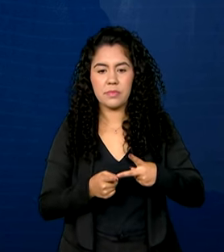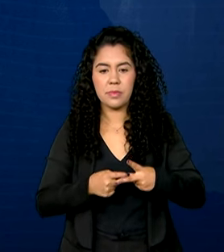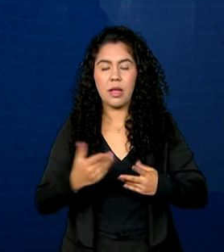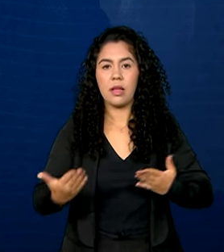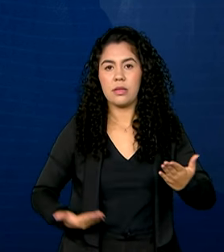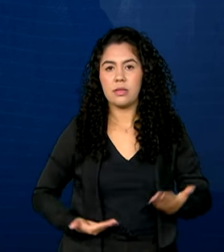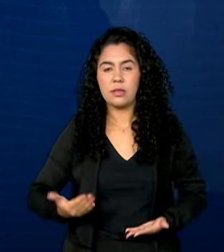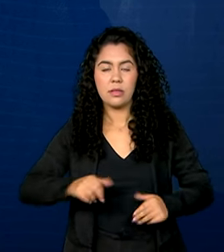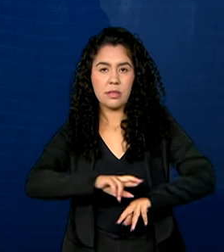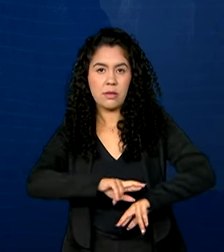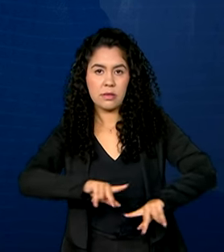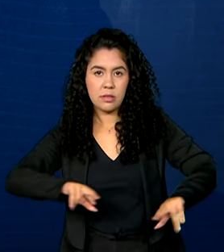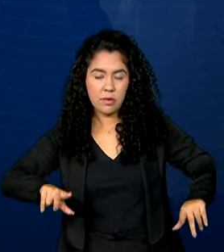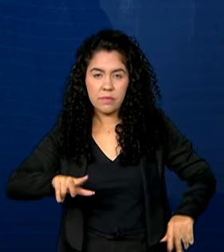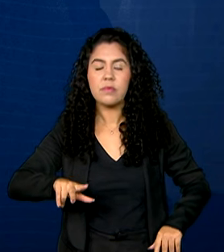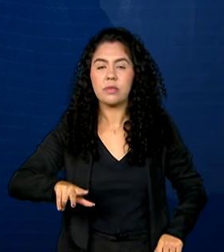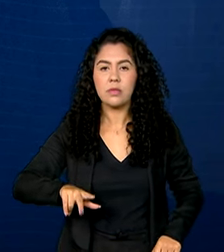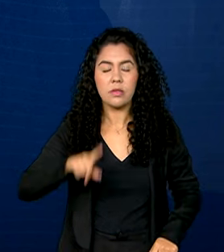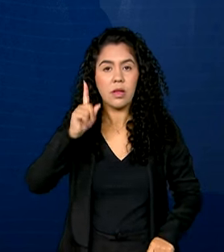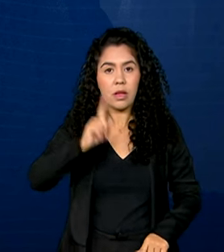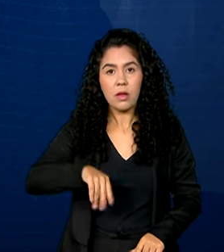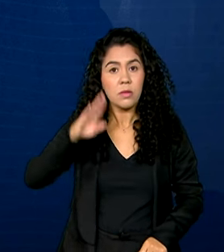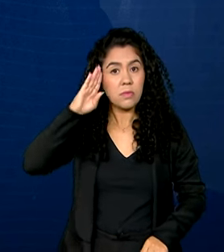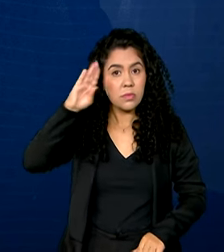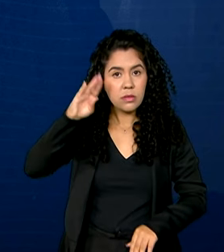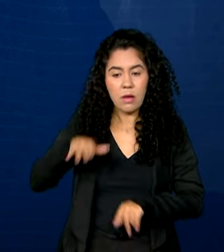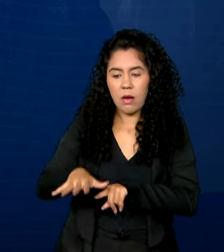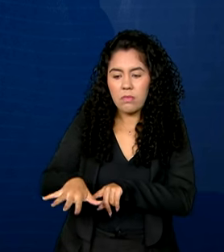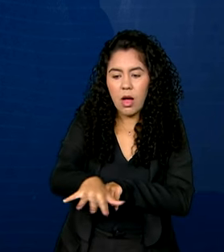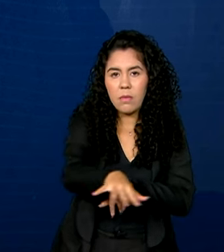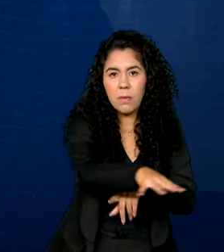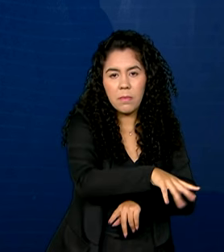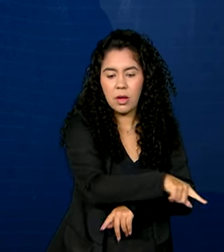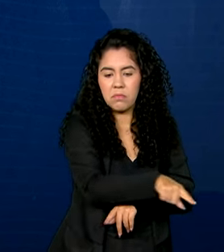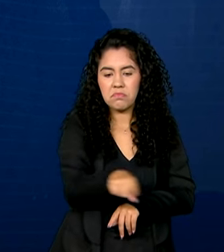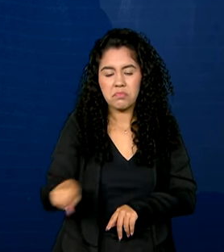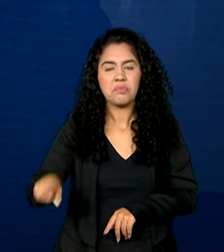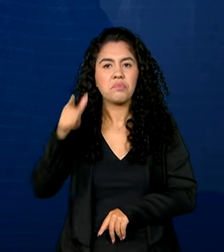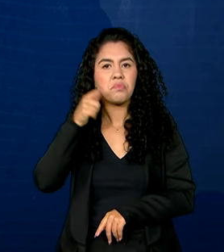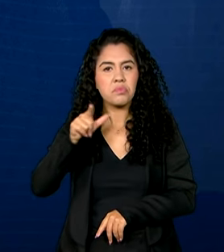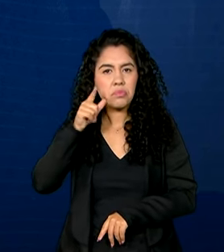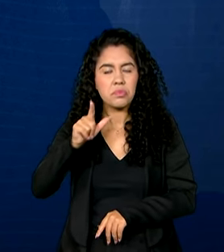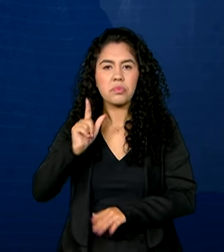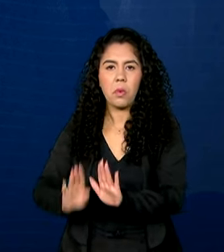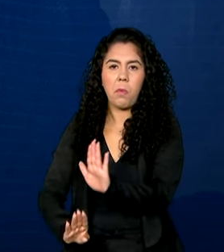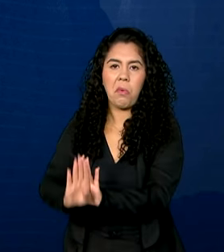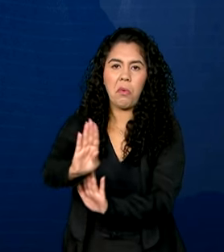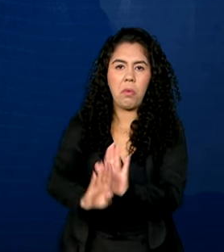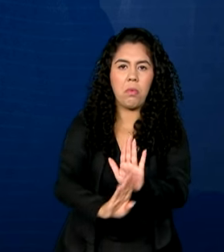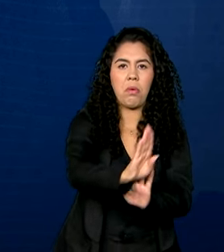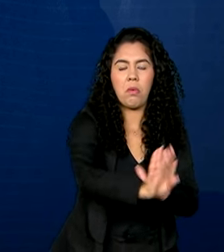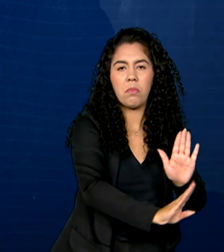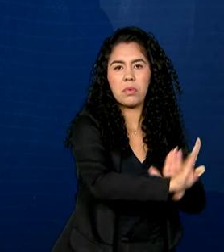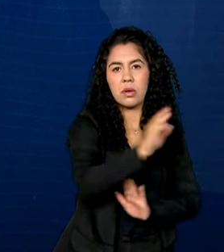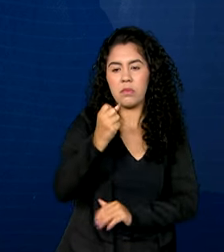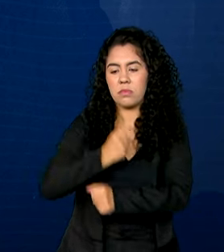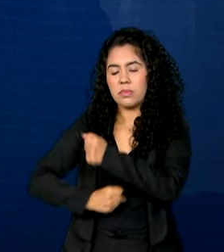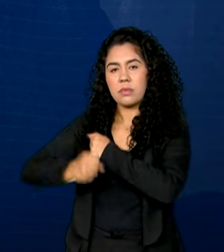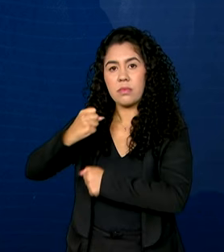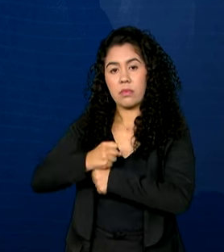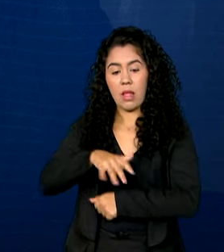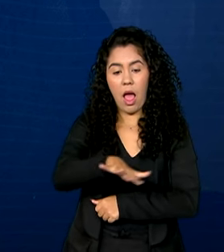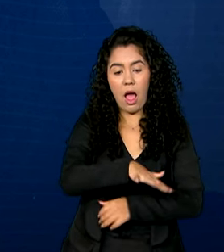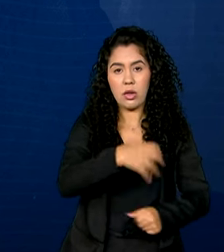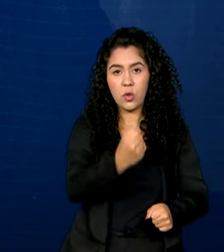Segundo a RAIS, todos os principais setores econômicos apresentaram crescimento no ano passado. A construção civil